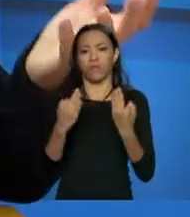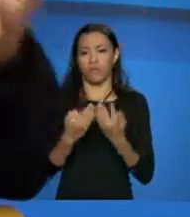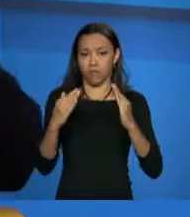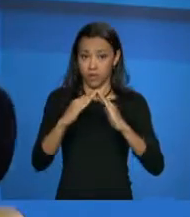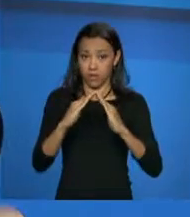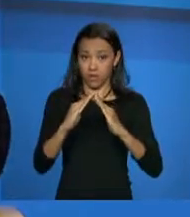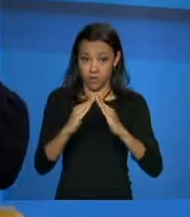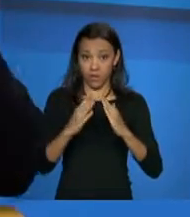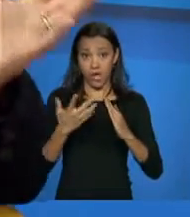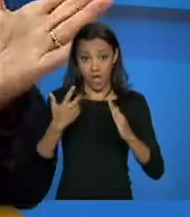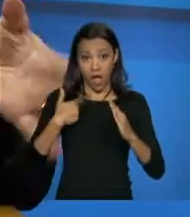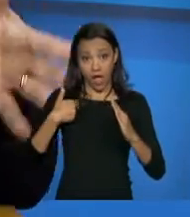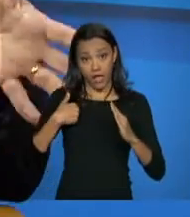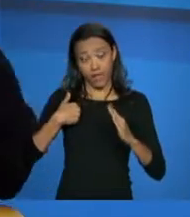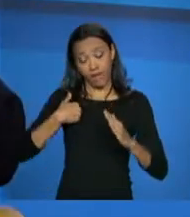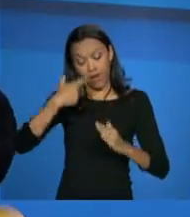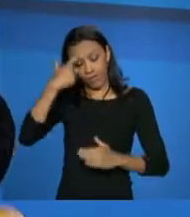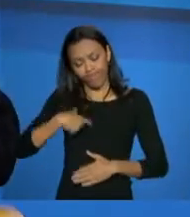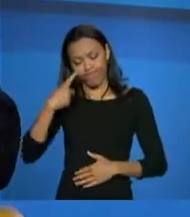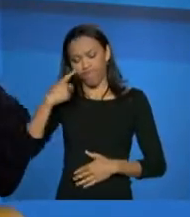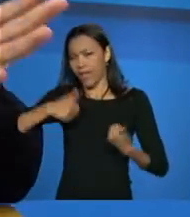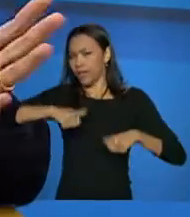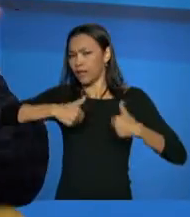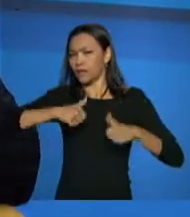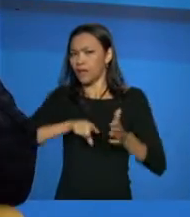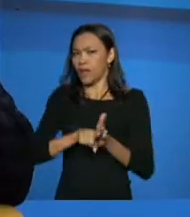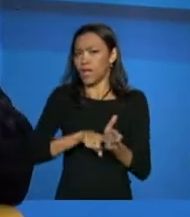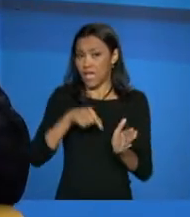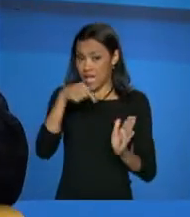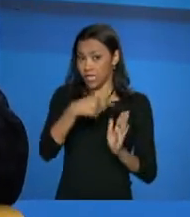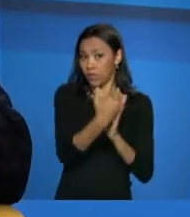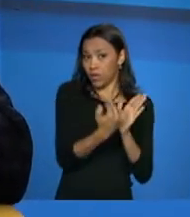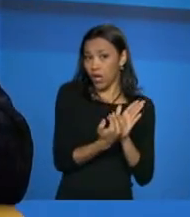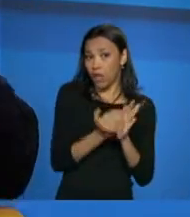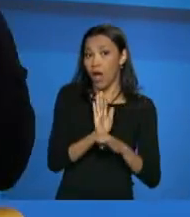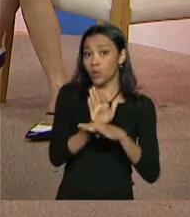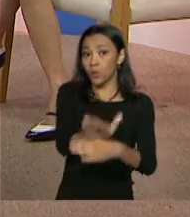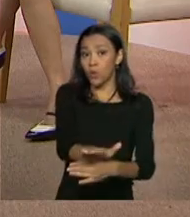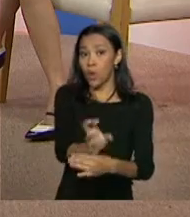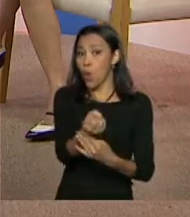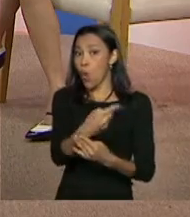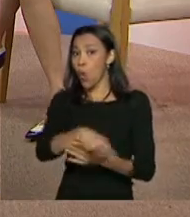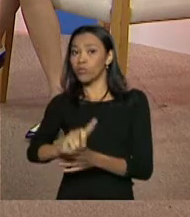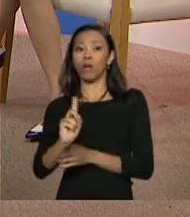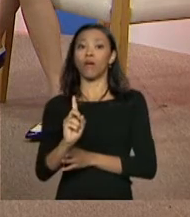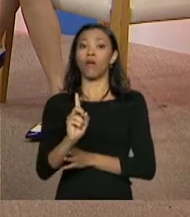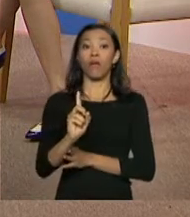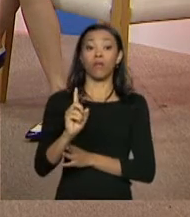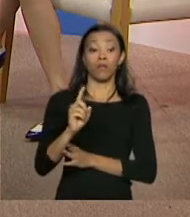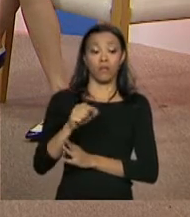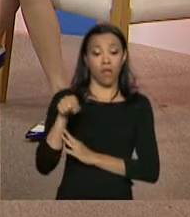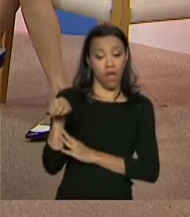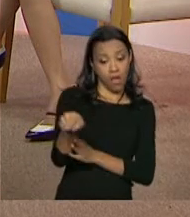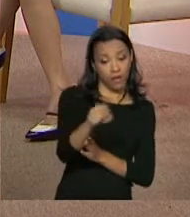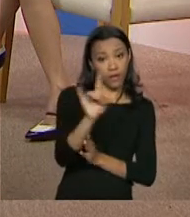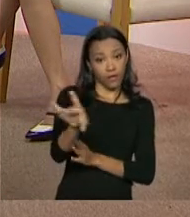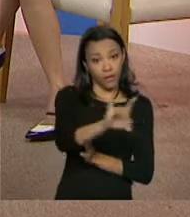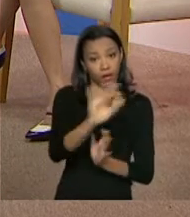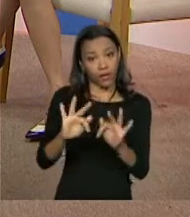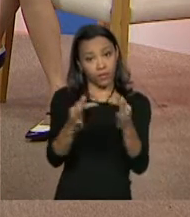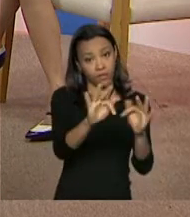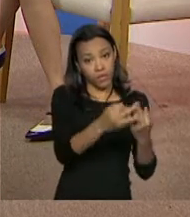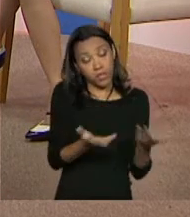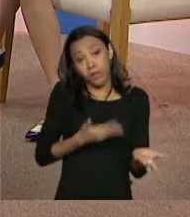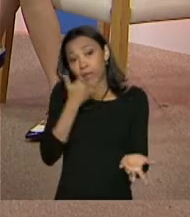fazer análise de como é que esse programa impactou ou não no perfil socioeconômico dessa família. Então, dependendo do